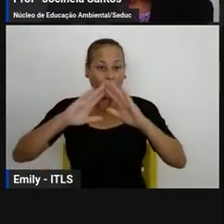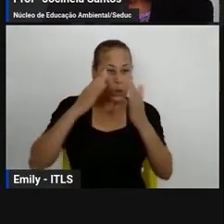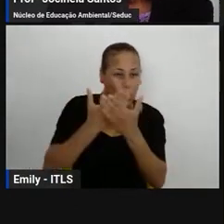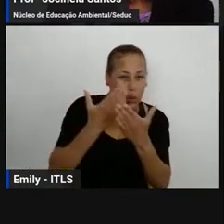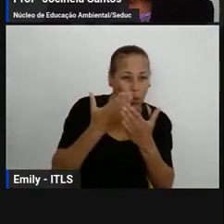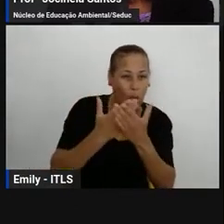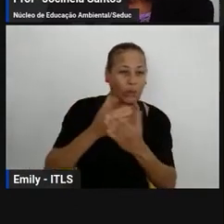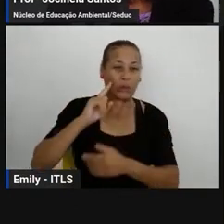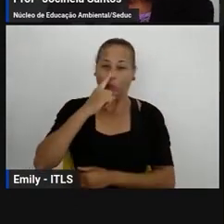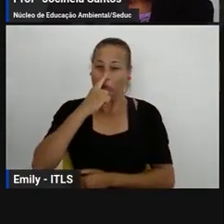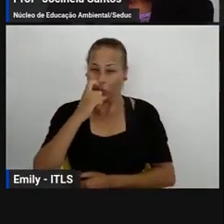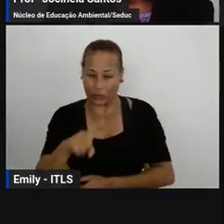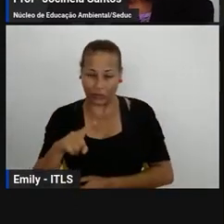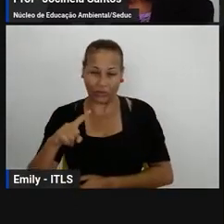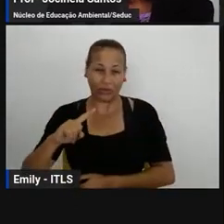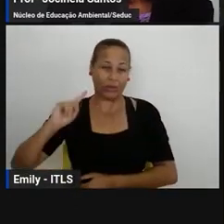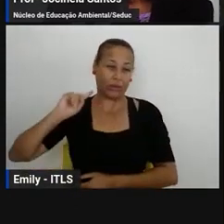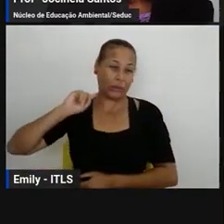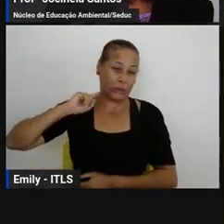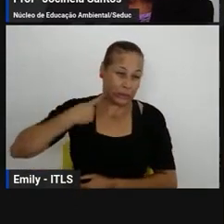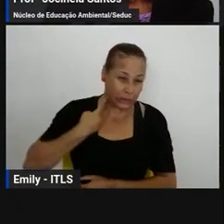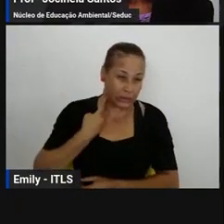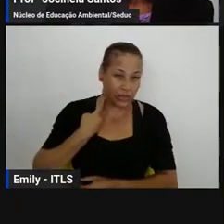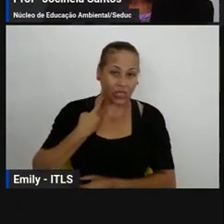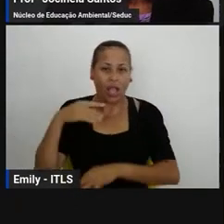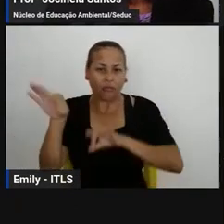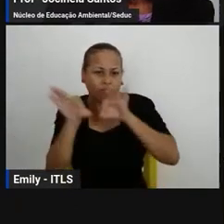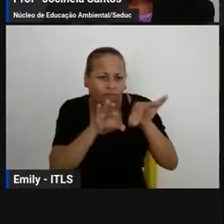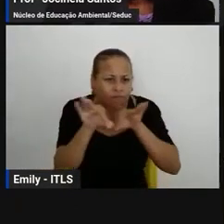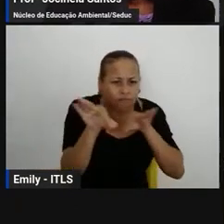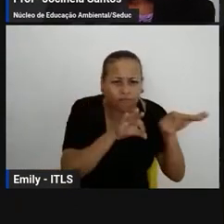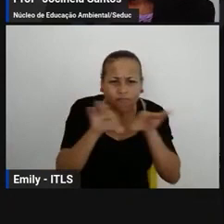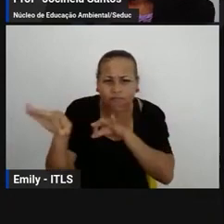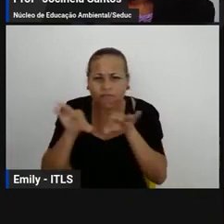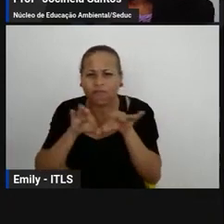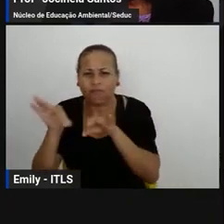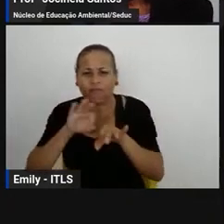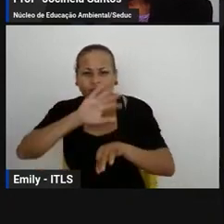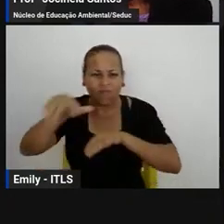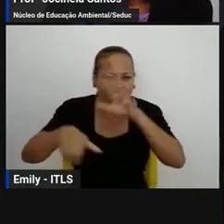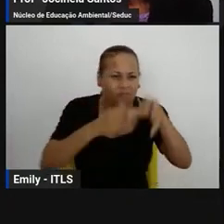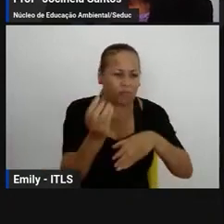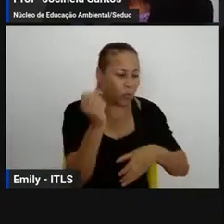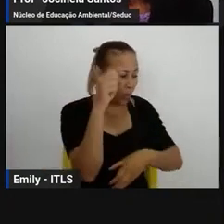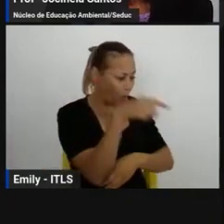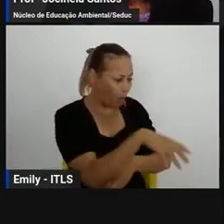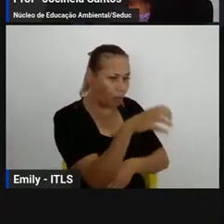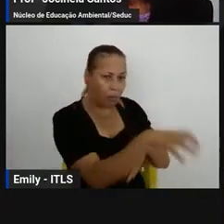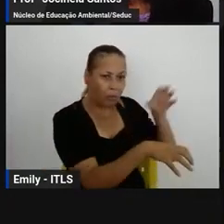aqui algumas imagens de palestras de ações culturais que ocorreram